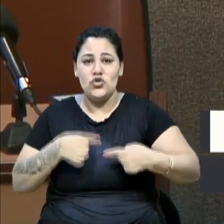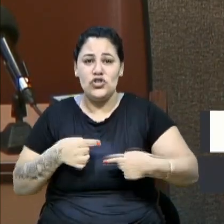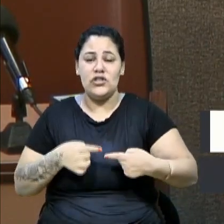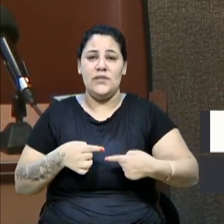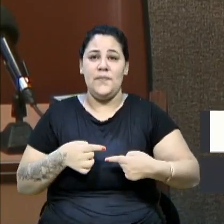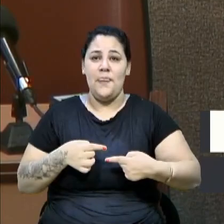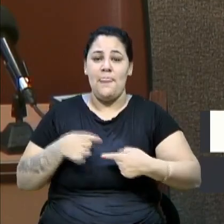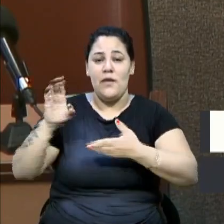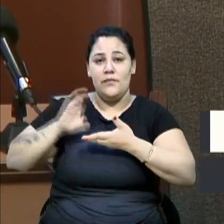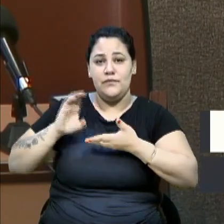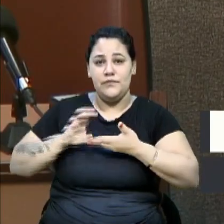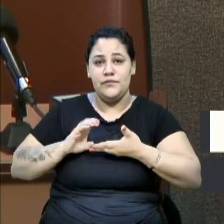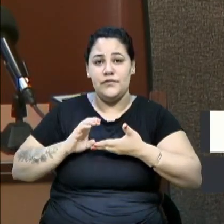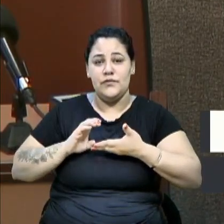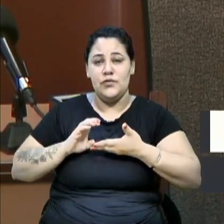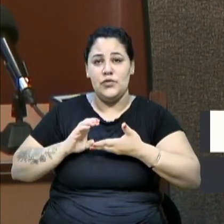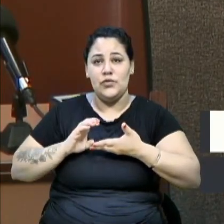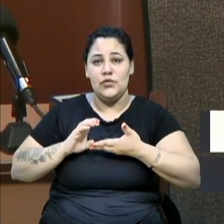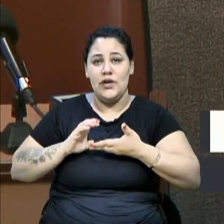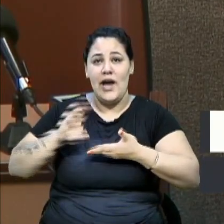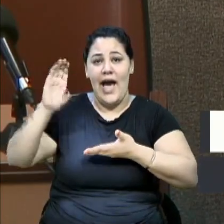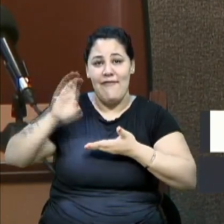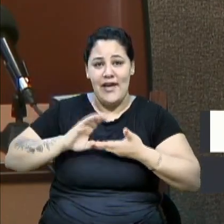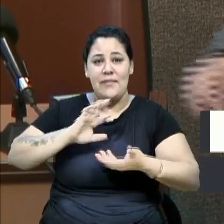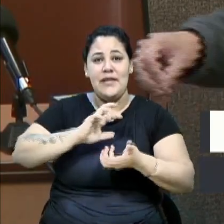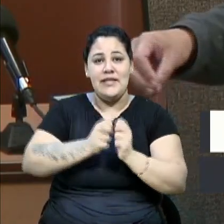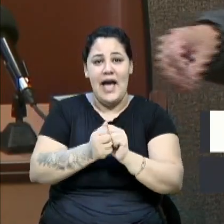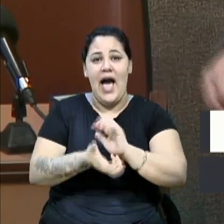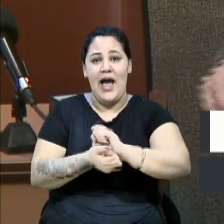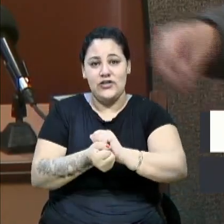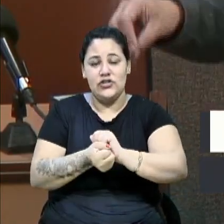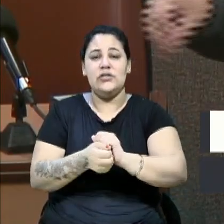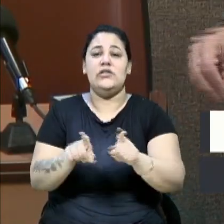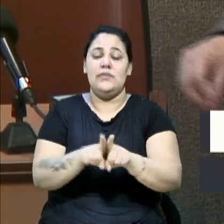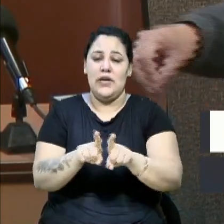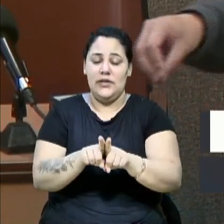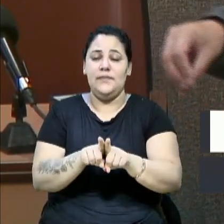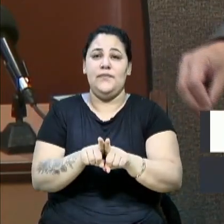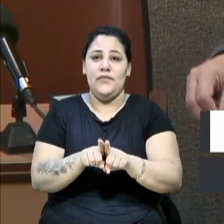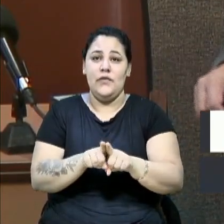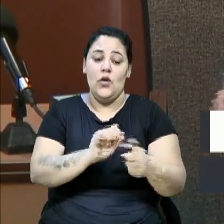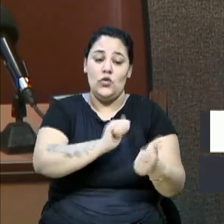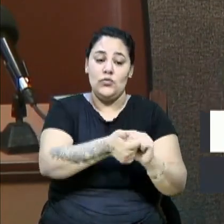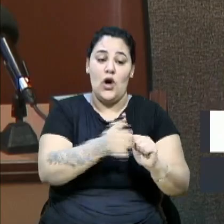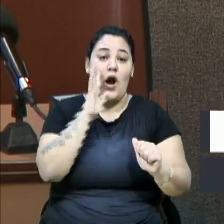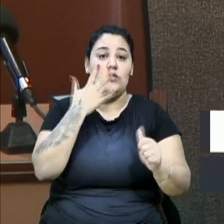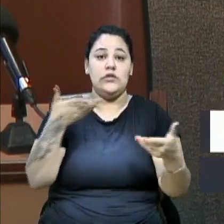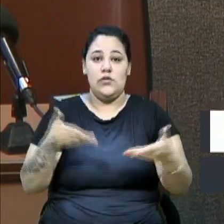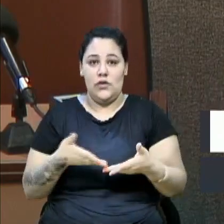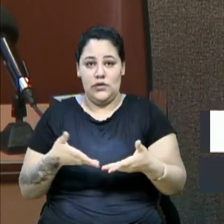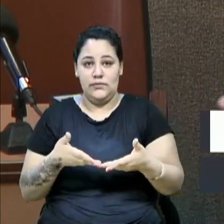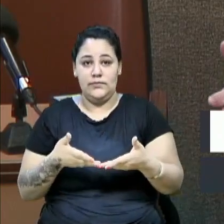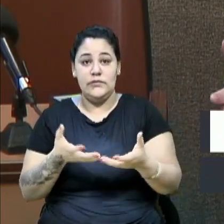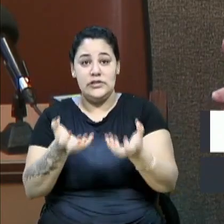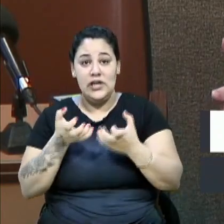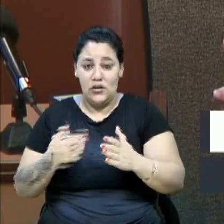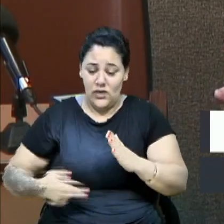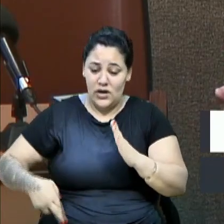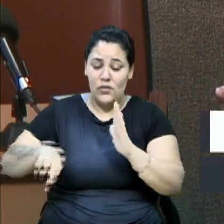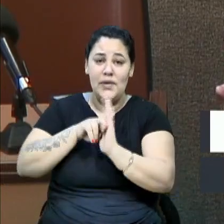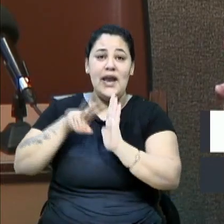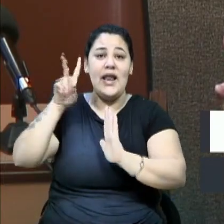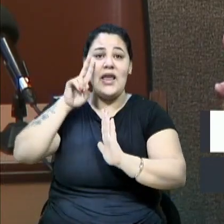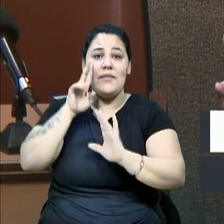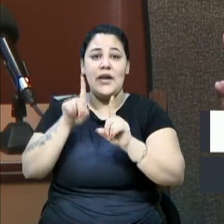do financiarte, então são financiamentos importantes, o Fiesport está acontecendo a mudança agora. E quero resgatar também, né, vereador